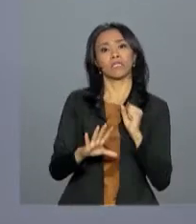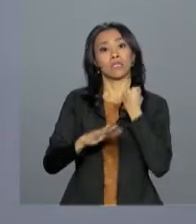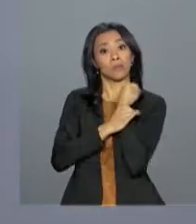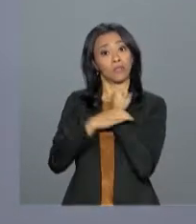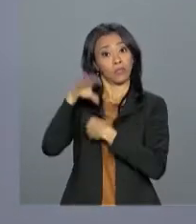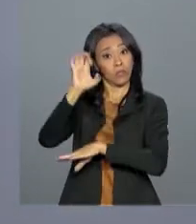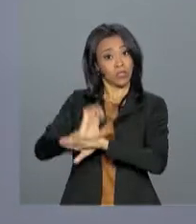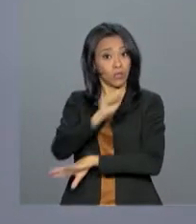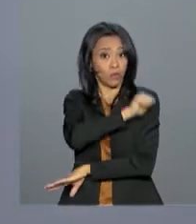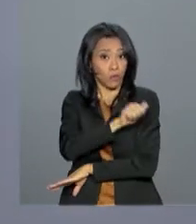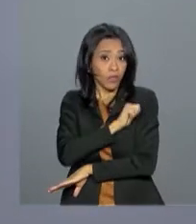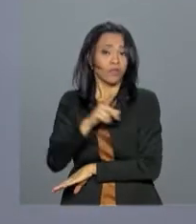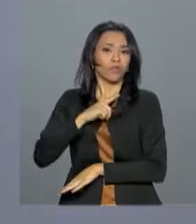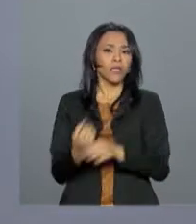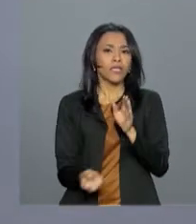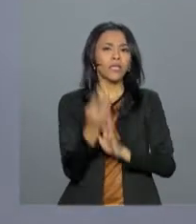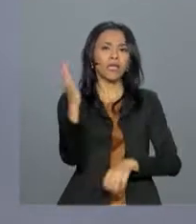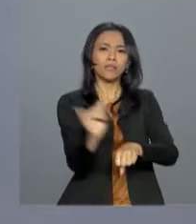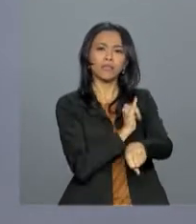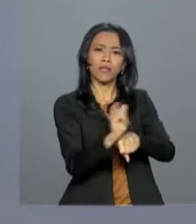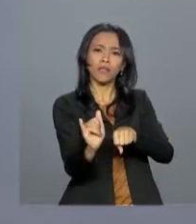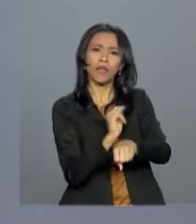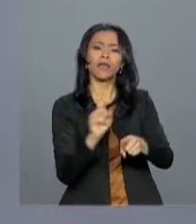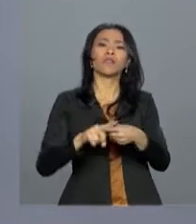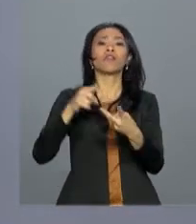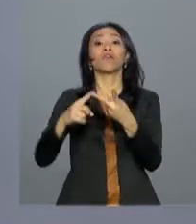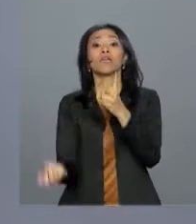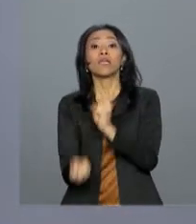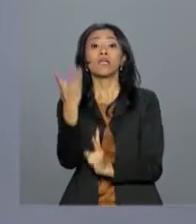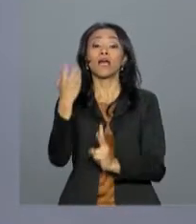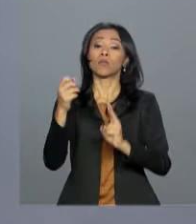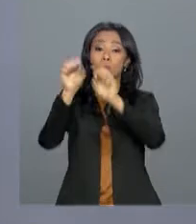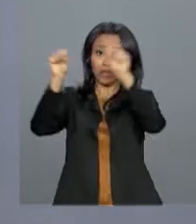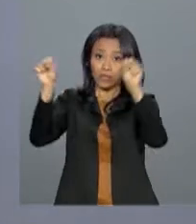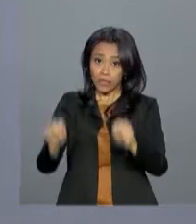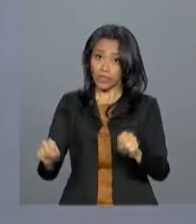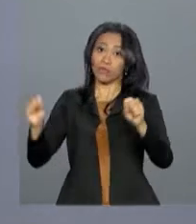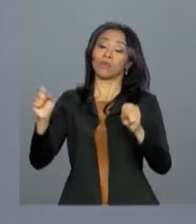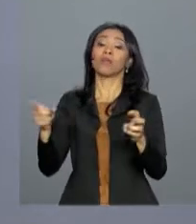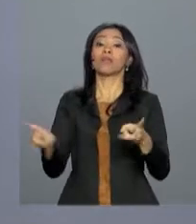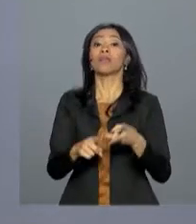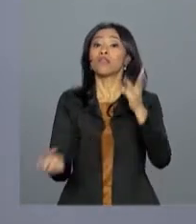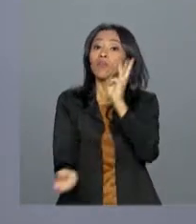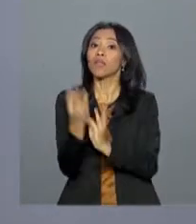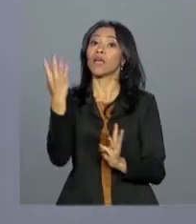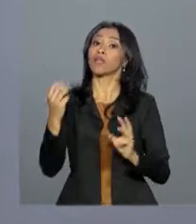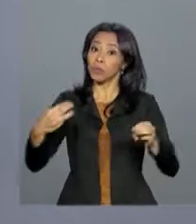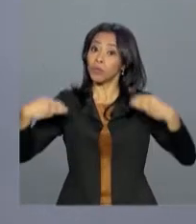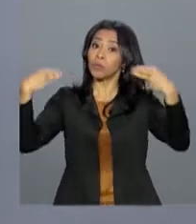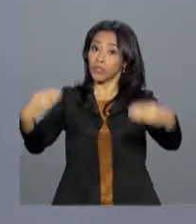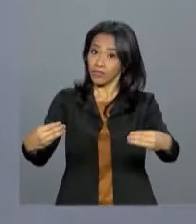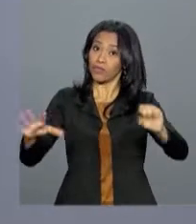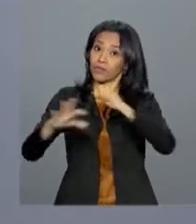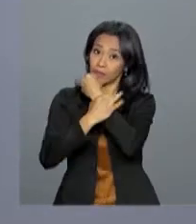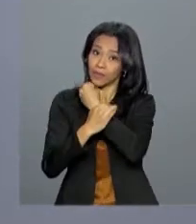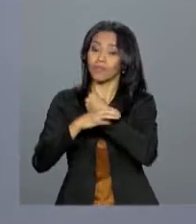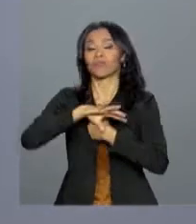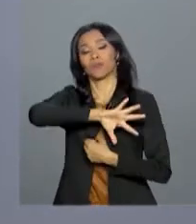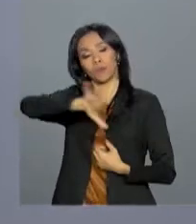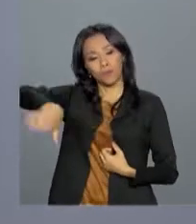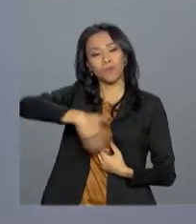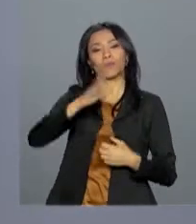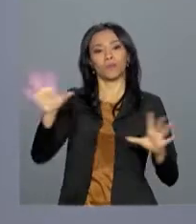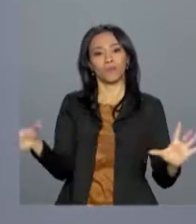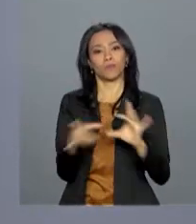operações estratégicas, foram criados o Sistema Único de Segurança Pública e o Ministério da Segurança Pública. Tudo para permitir uma